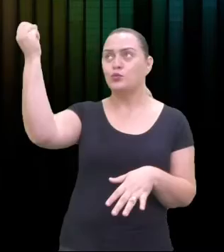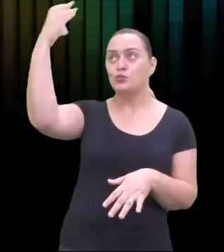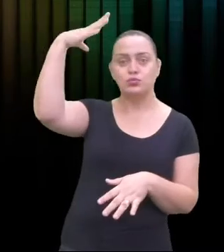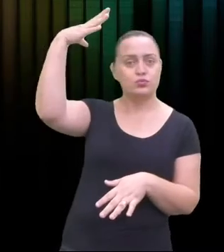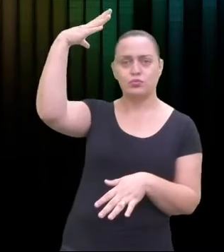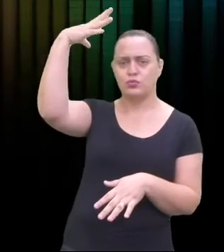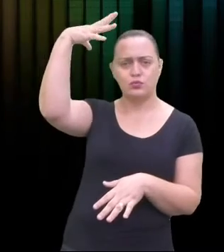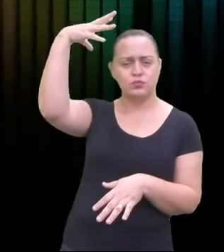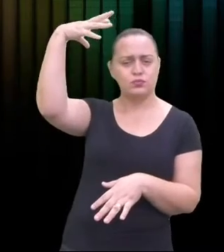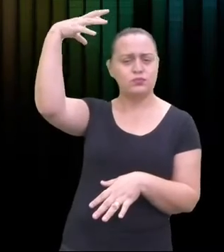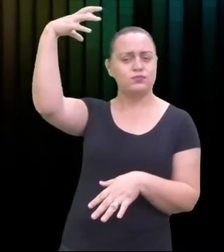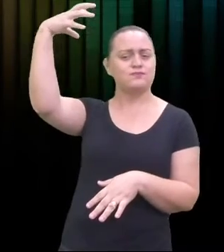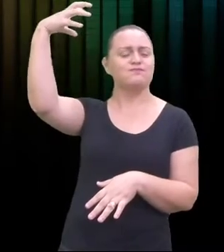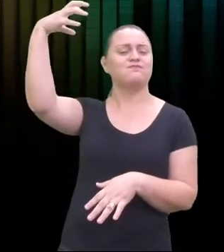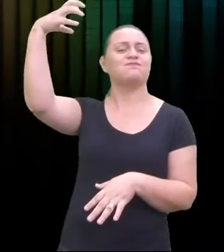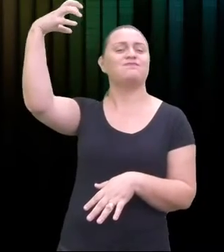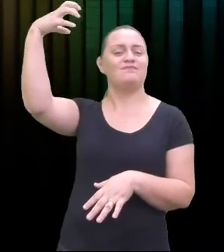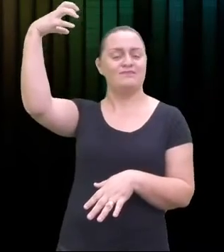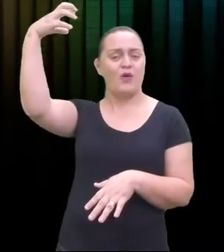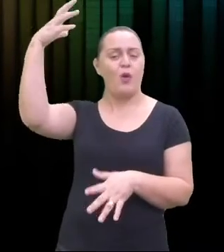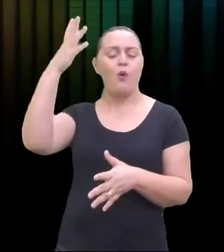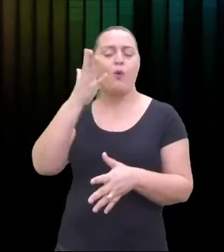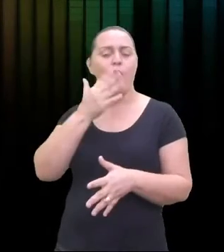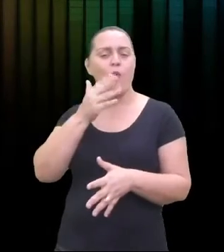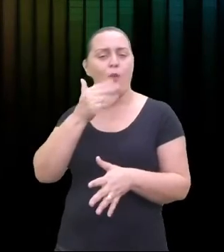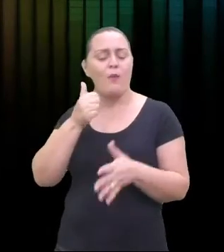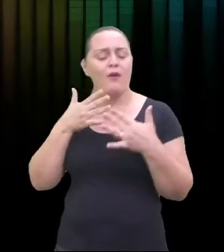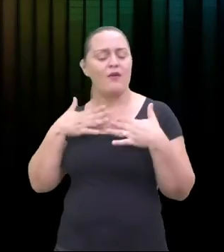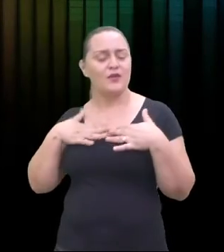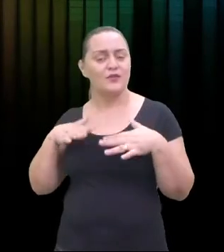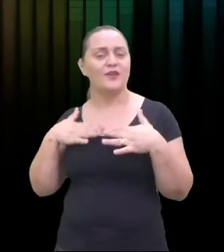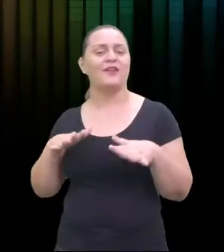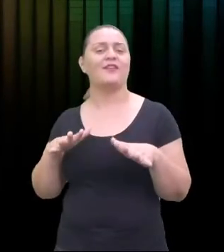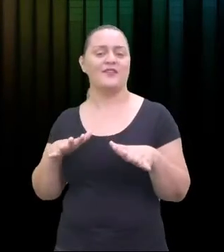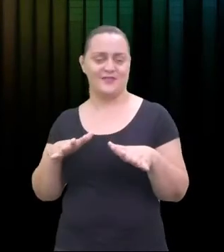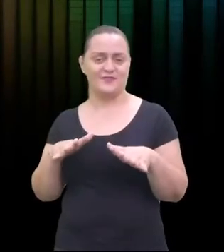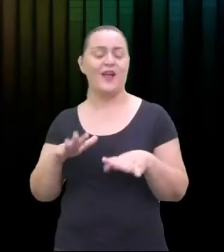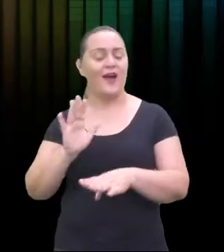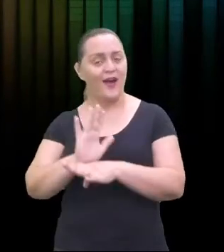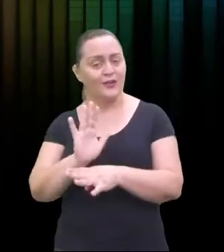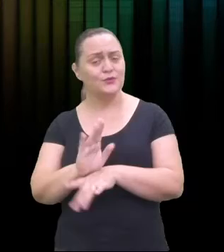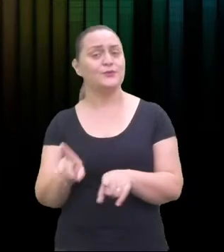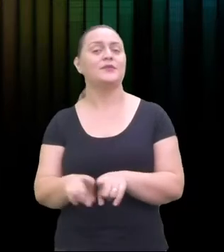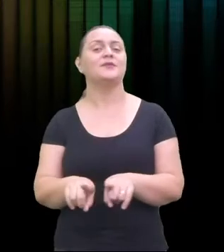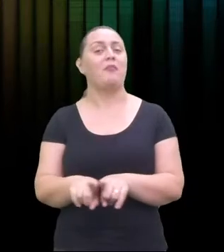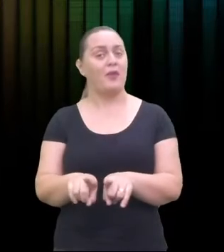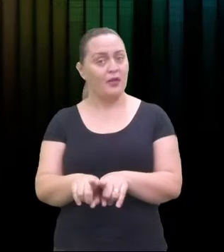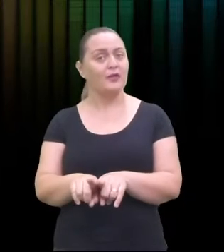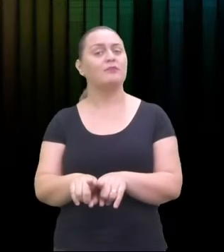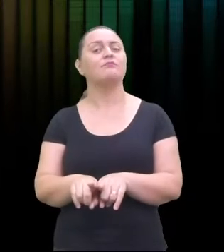alimentar muito rápido, porque aí você consegue relaxar durante as refeições.